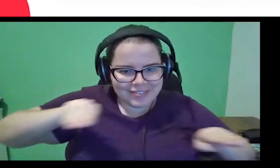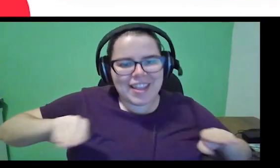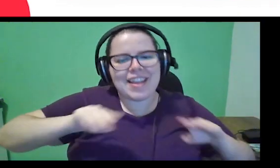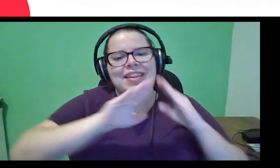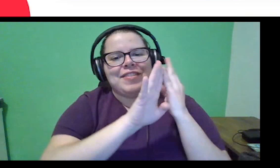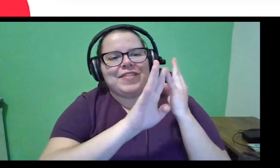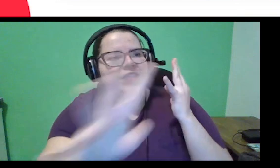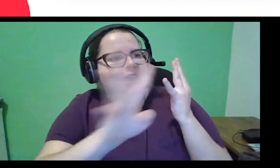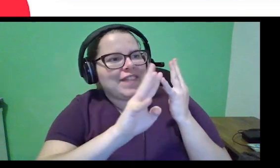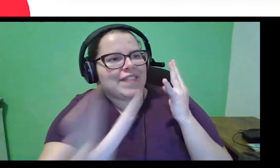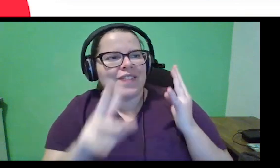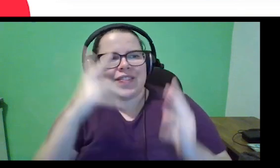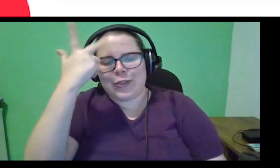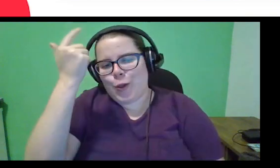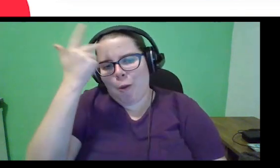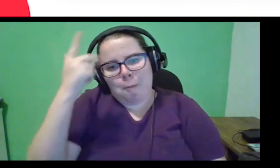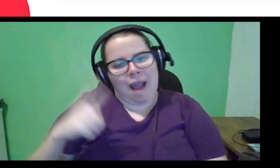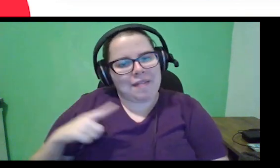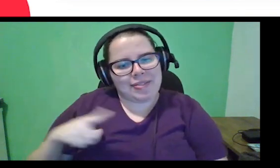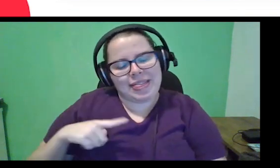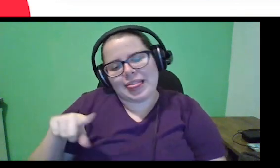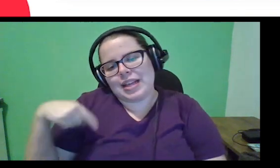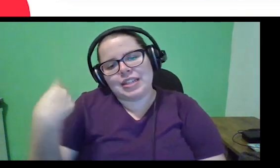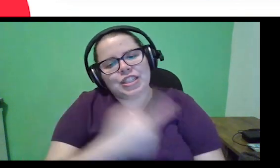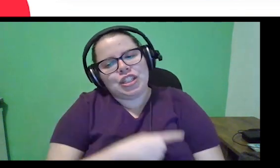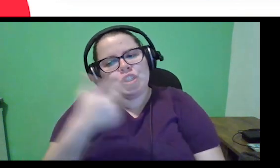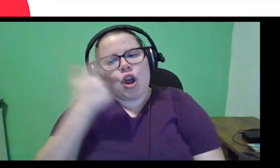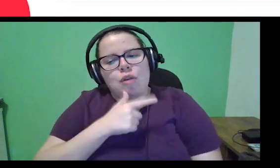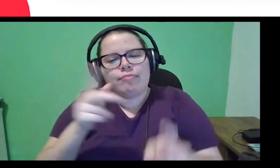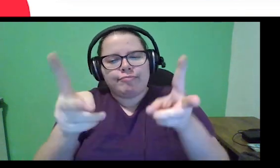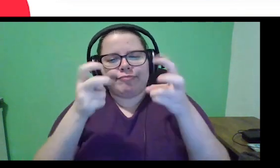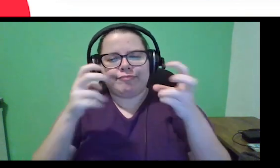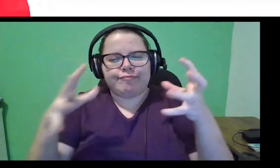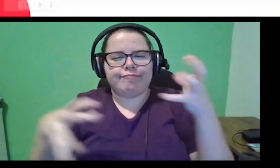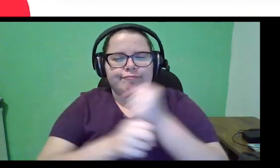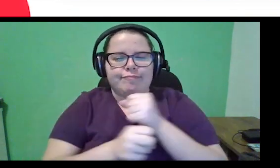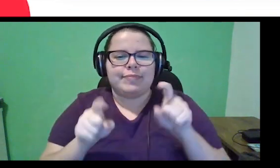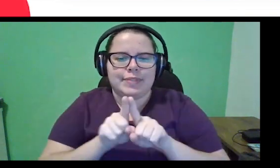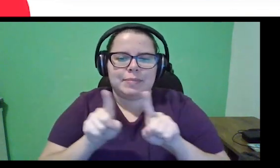filas entre essas etapas, e eu começo a medir essas filas também.